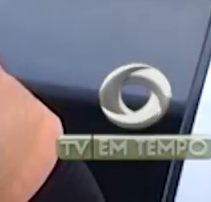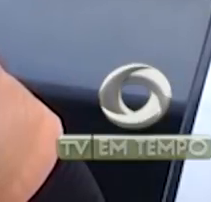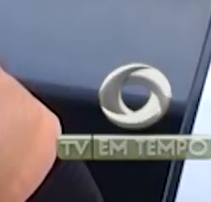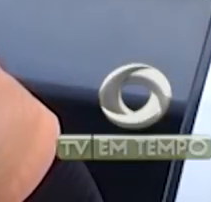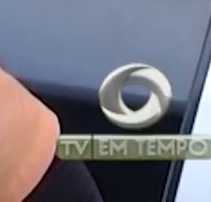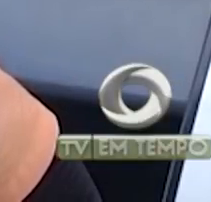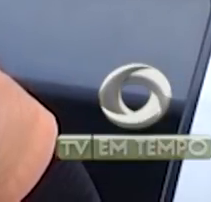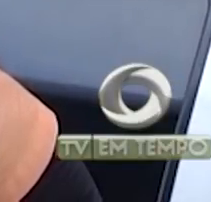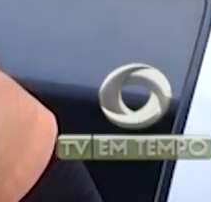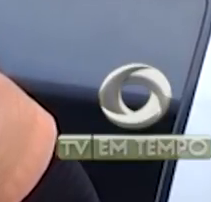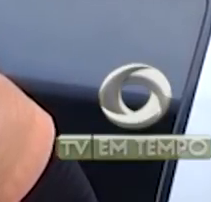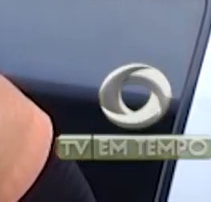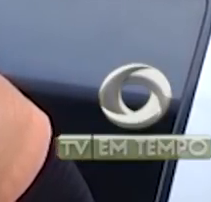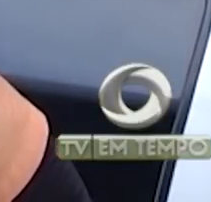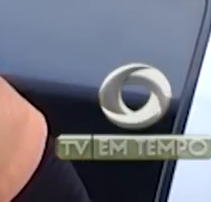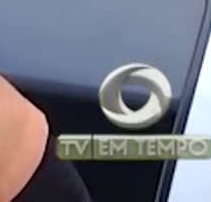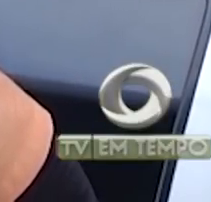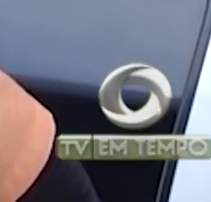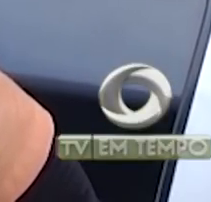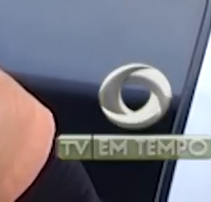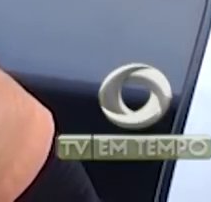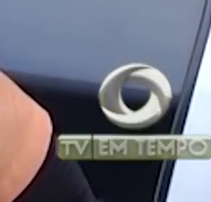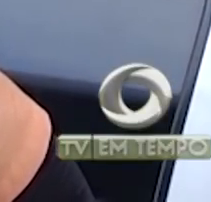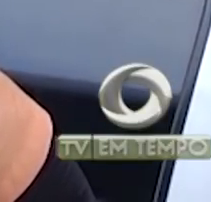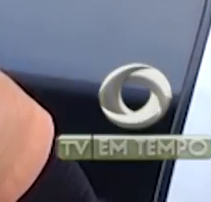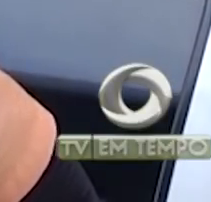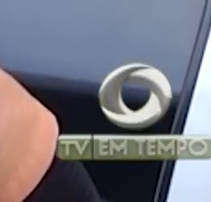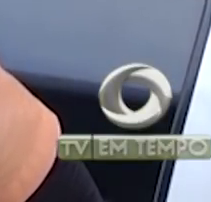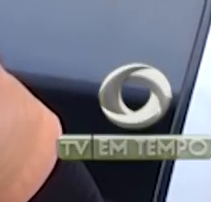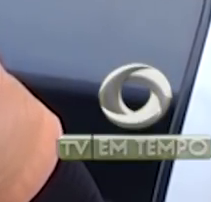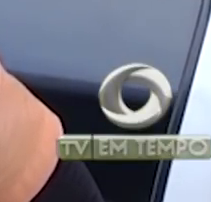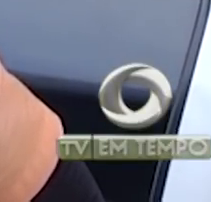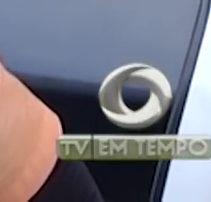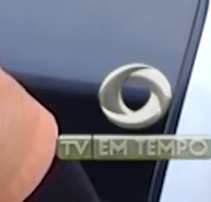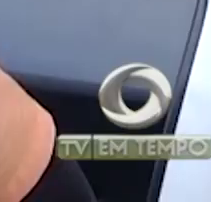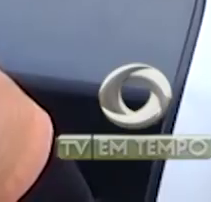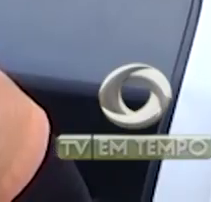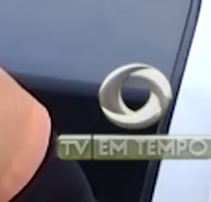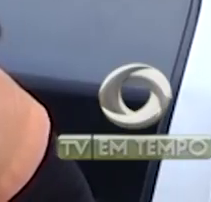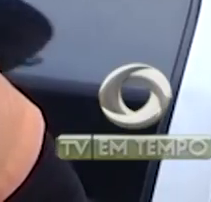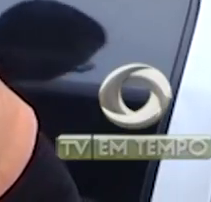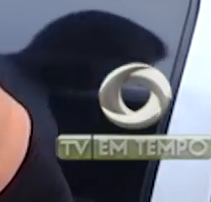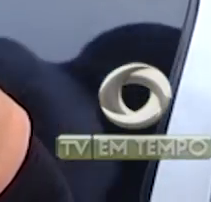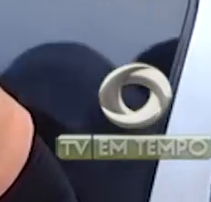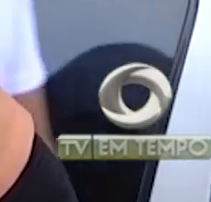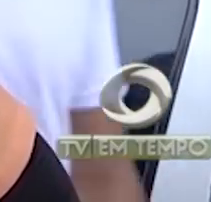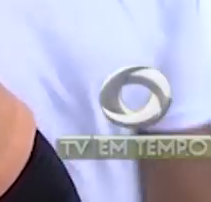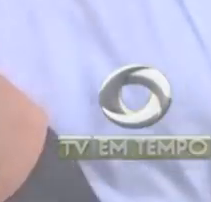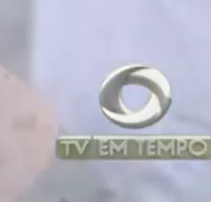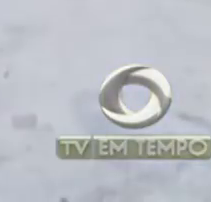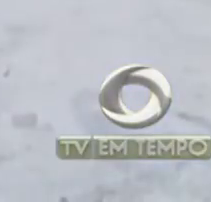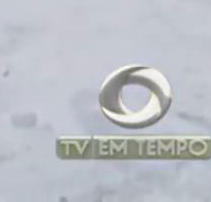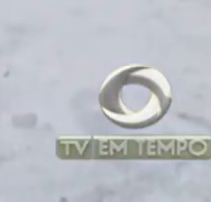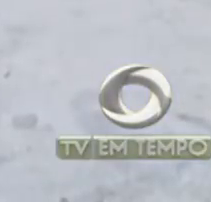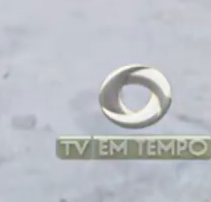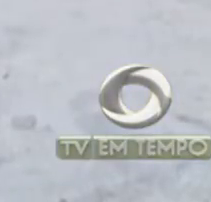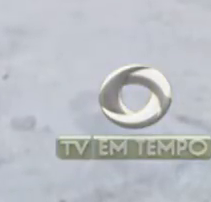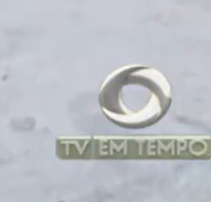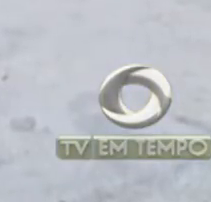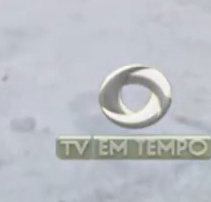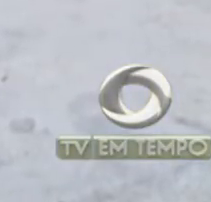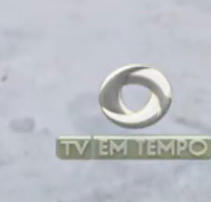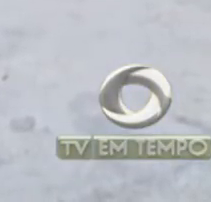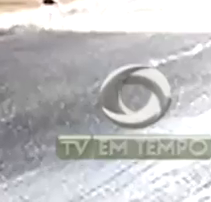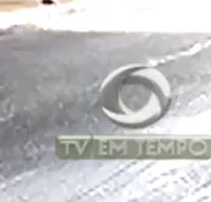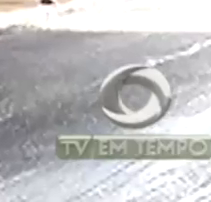Ele desceu do ônibus, pediu o celular, eu não tinha. E ele sacou a arma para dar um tiro em mim e acertou naquele poste que